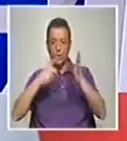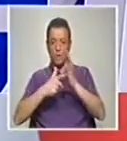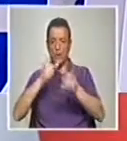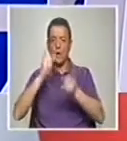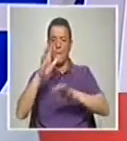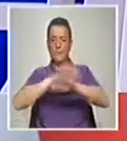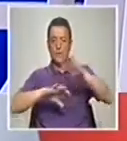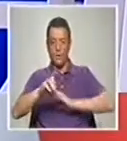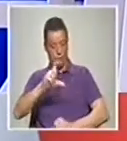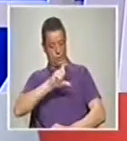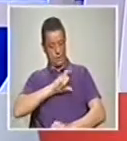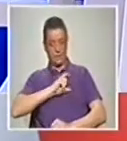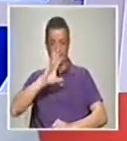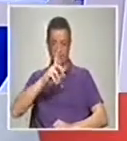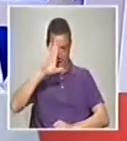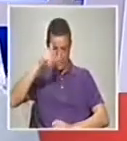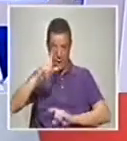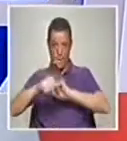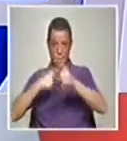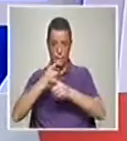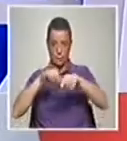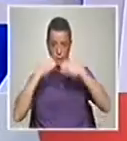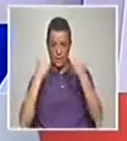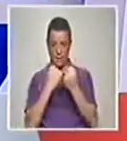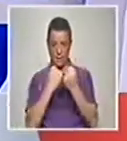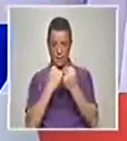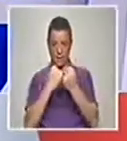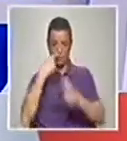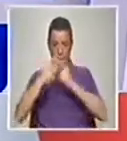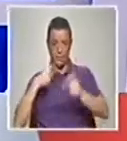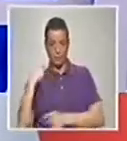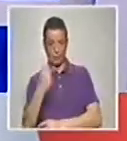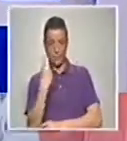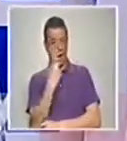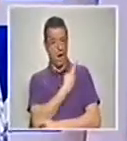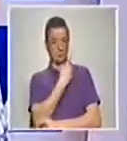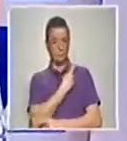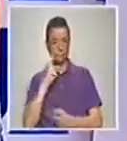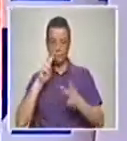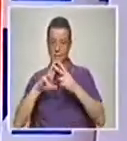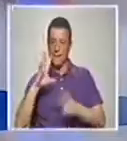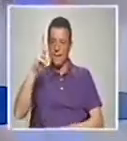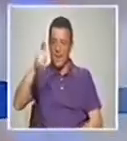fizeram ao nosso coração. Vamos saber amanhã. Não perca a próxima Sociedade Civil, porque Sociedade Civil somos todos nós. Até amanhã.